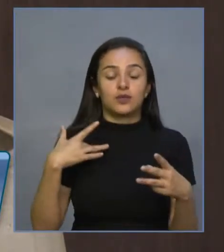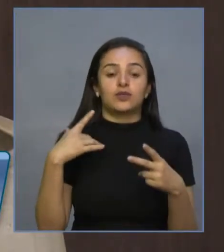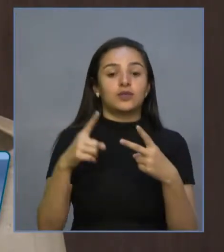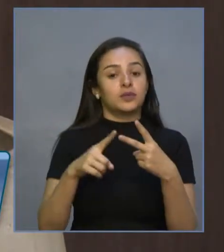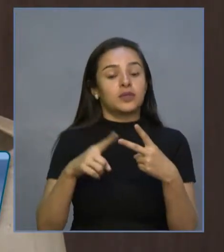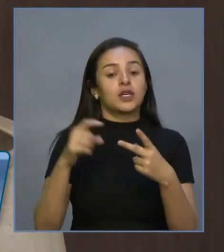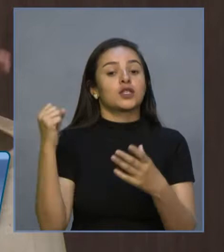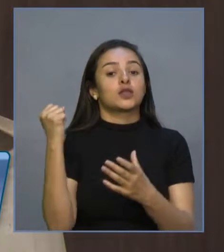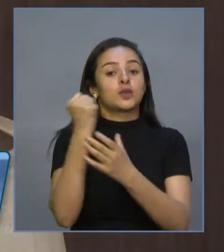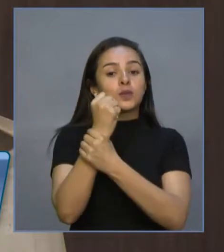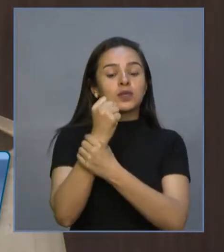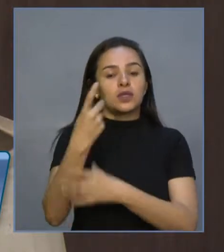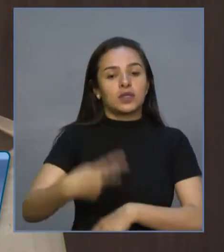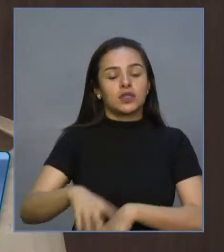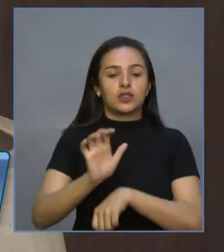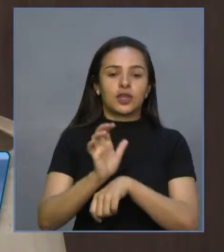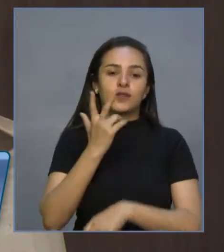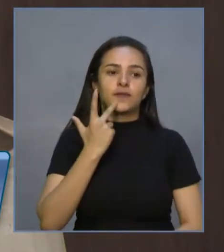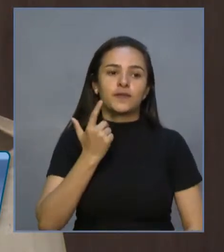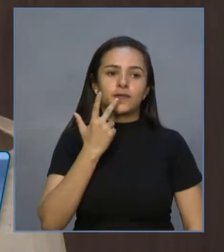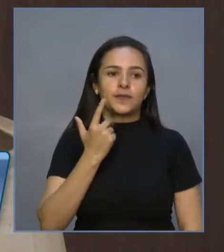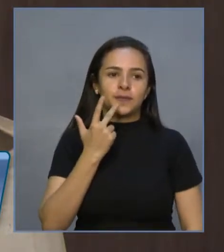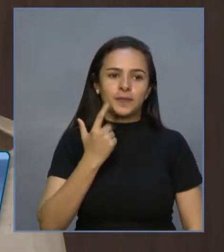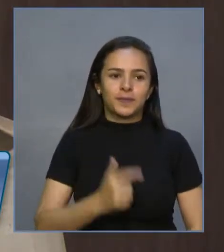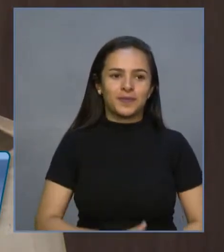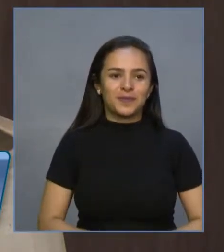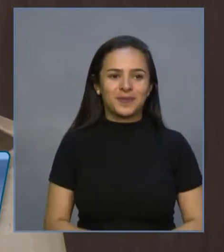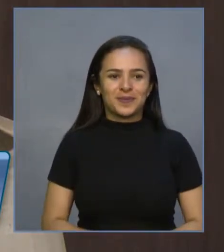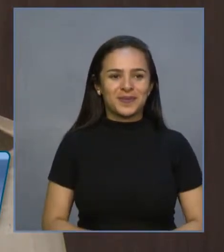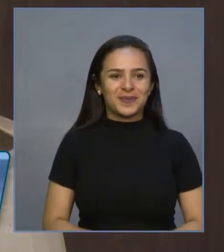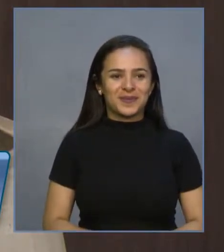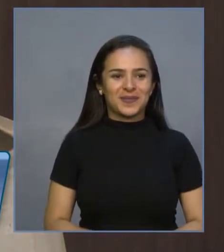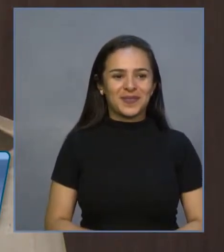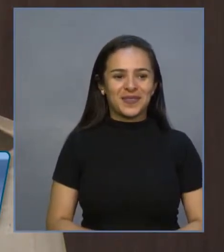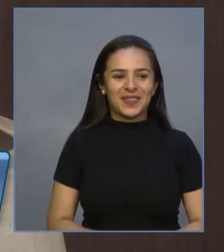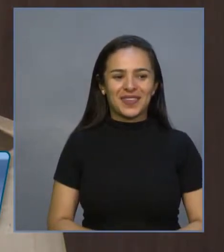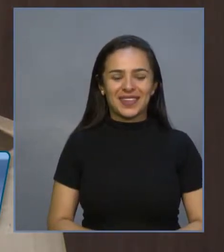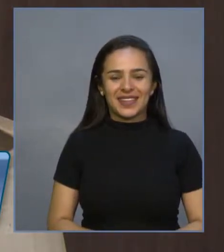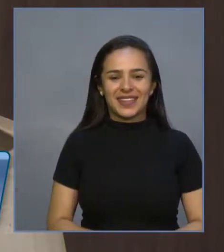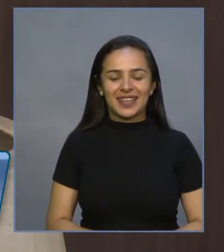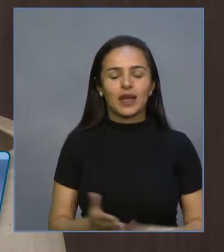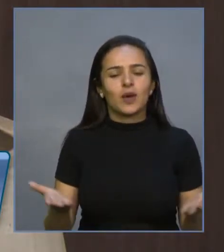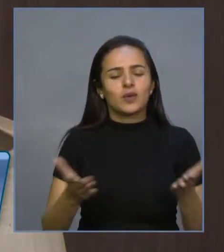Hoje, eu lendo o jornal O Povo,